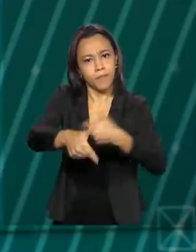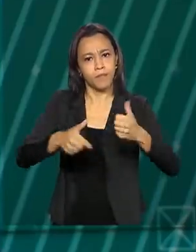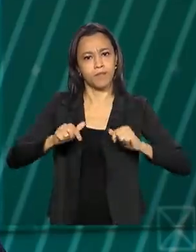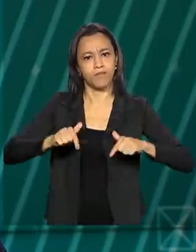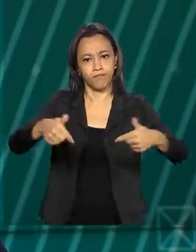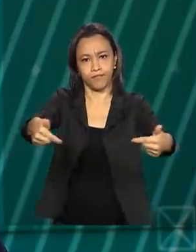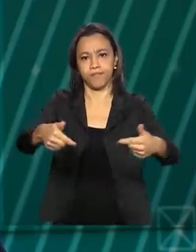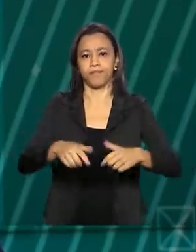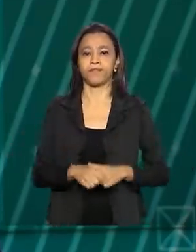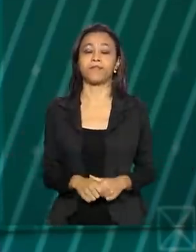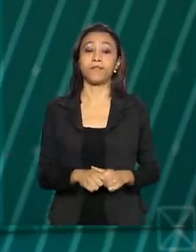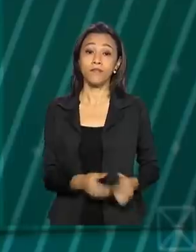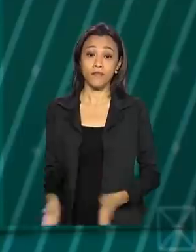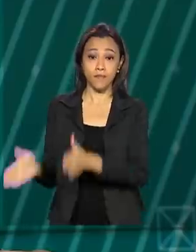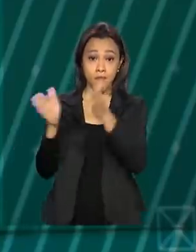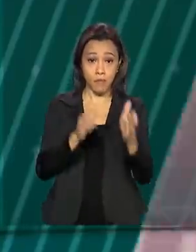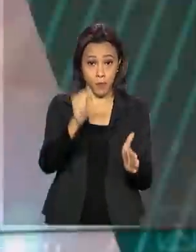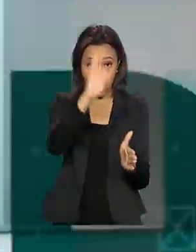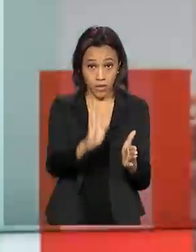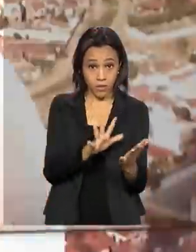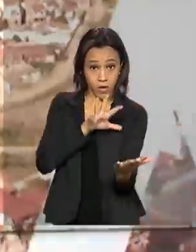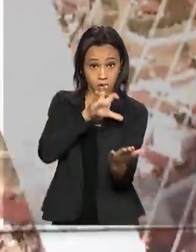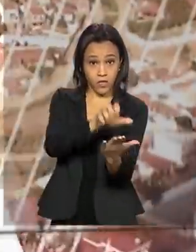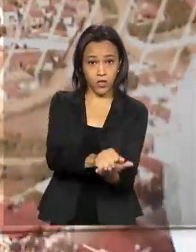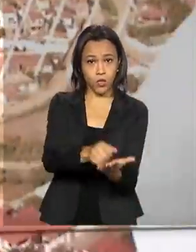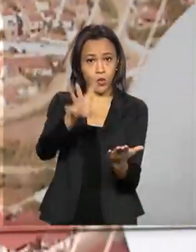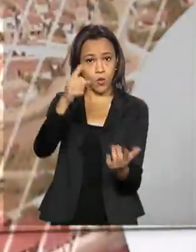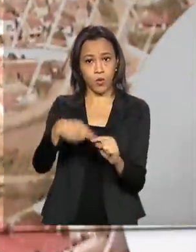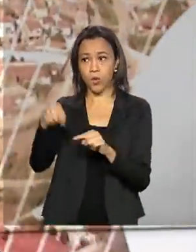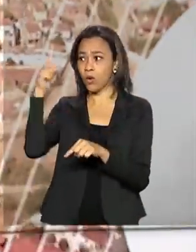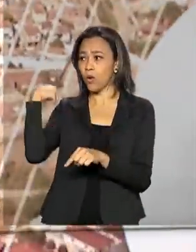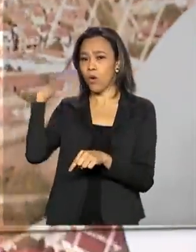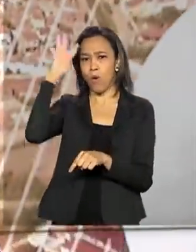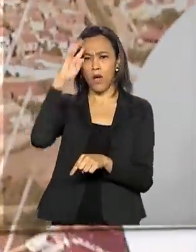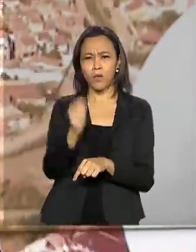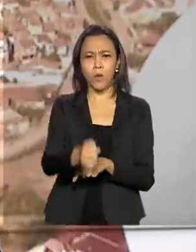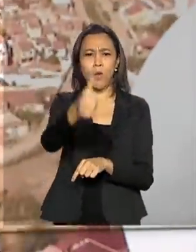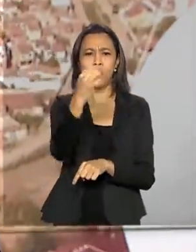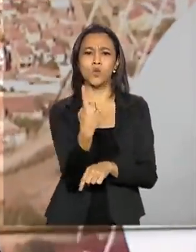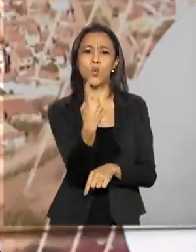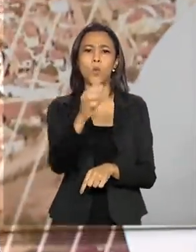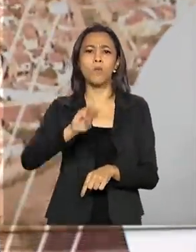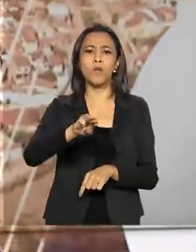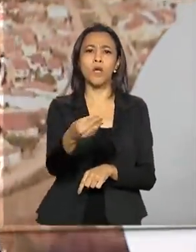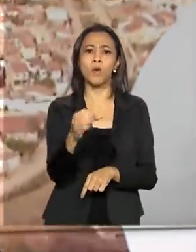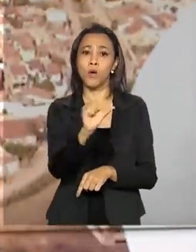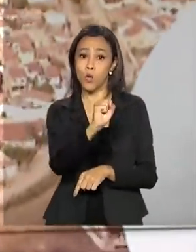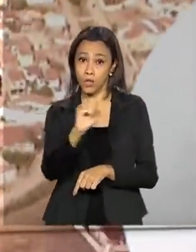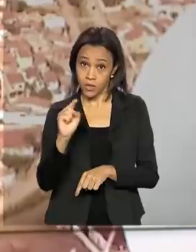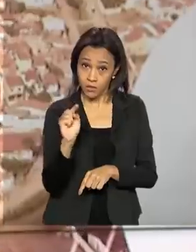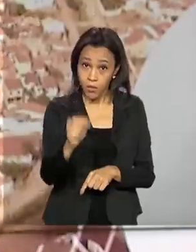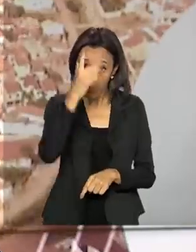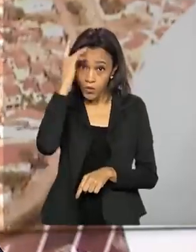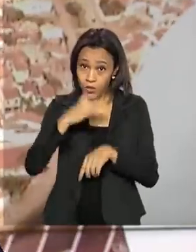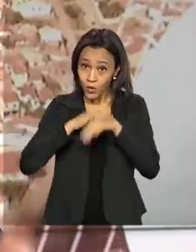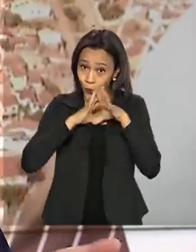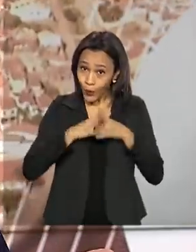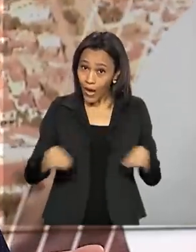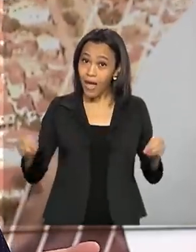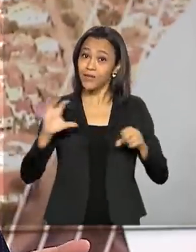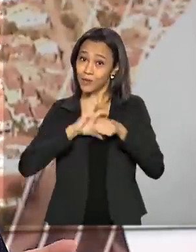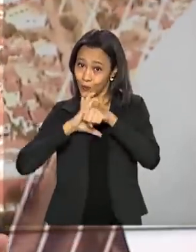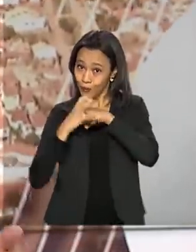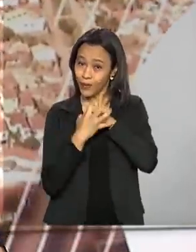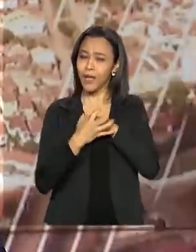O Brasil registrou nessa quarta-feira quase 1 milhão e 800 mil pessoas curadas do coronavírus. Os